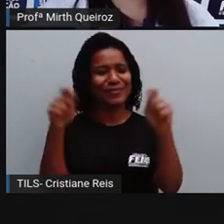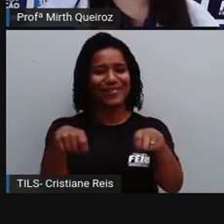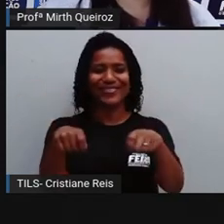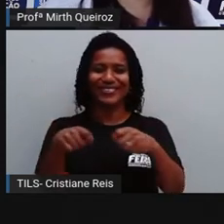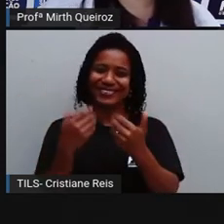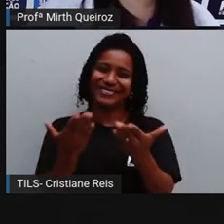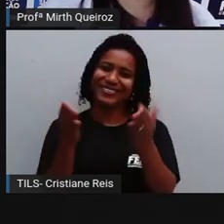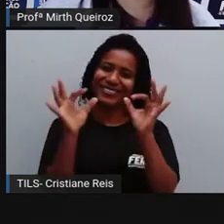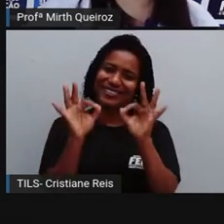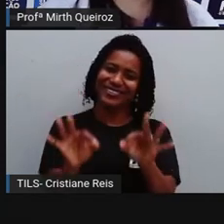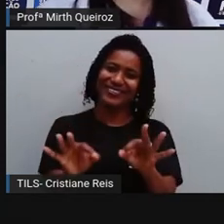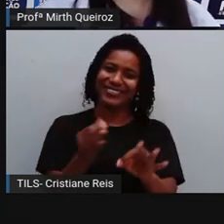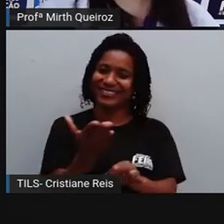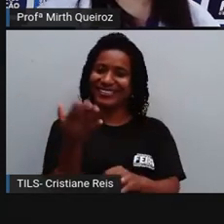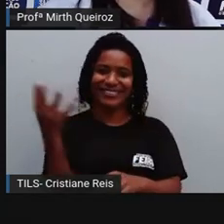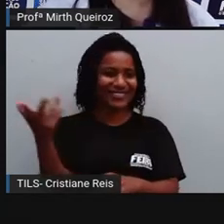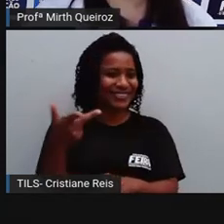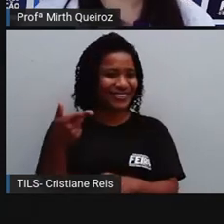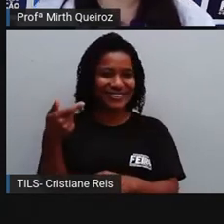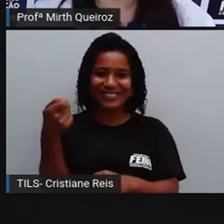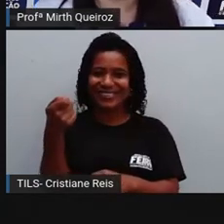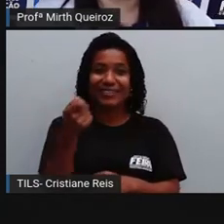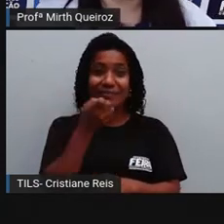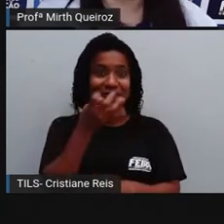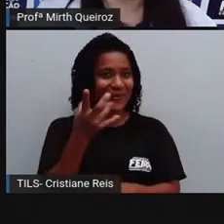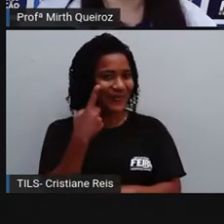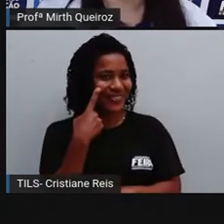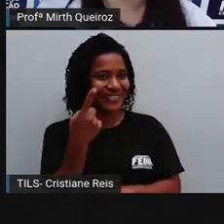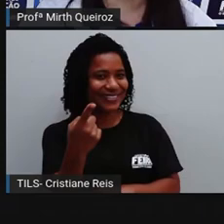feito com muito capricho. Vamos ver como fazer?